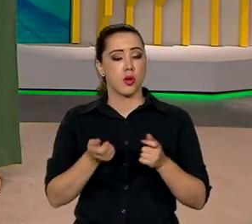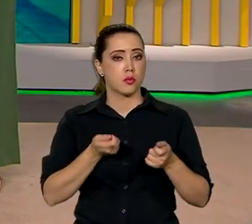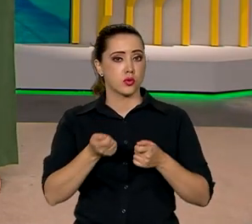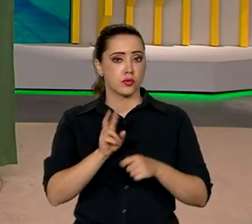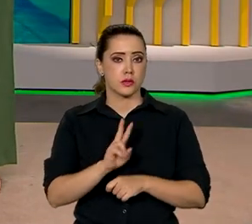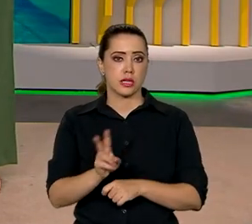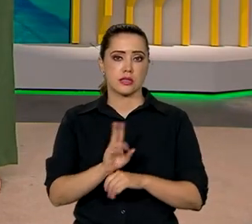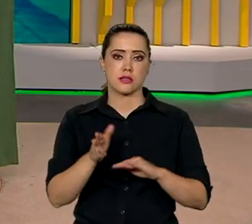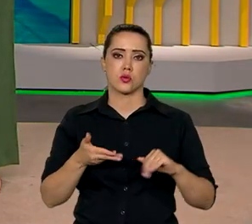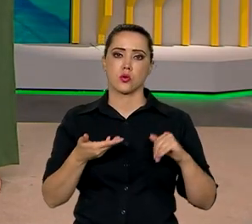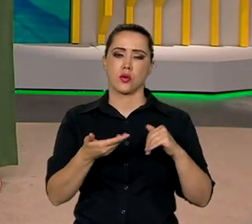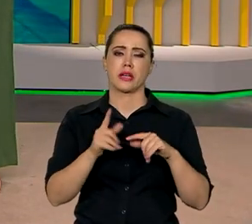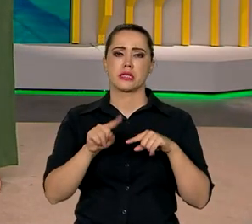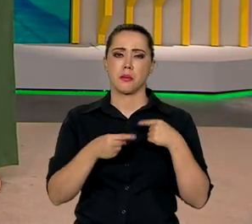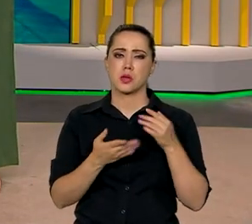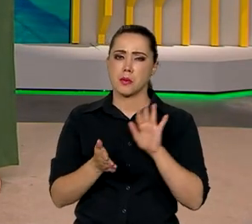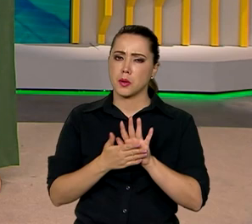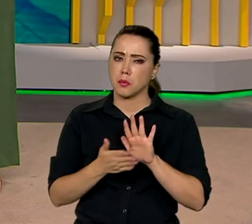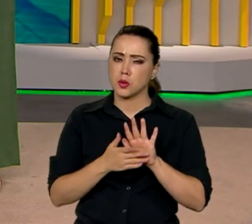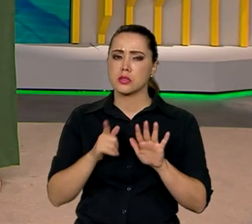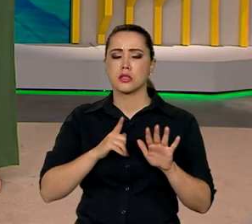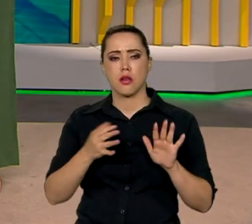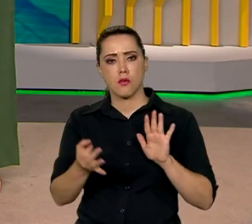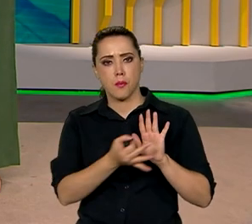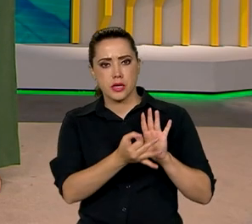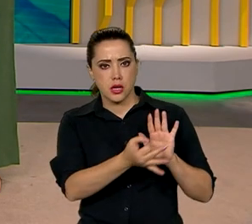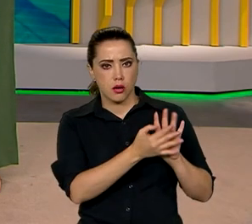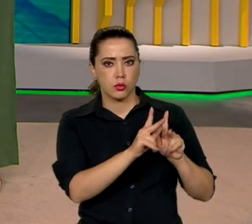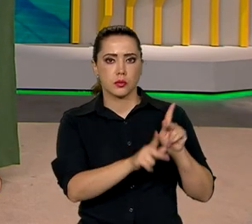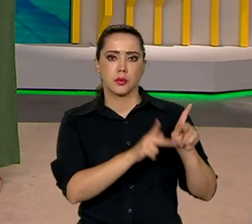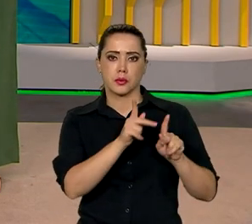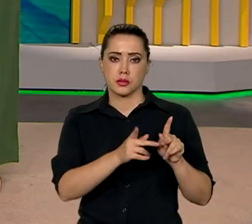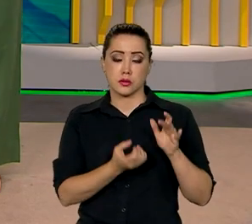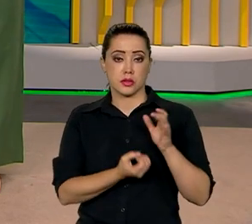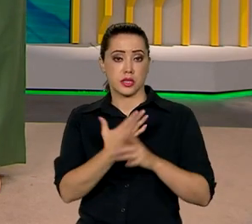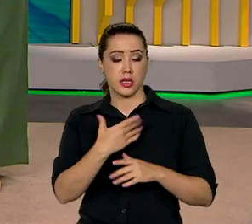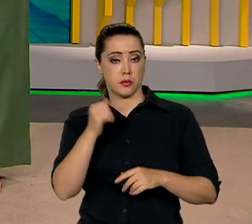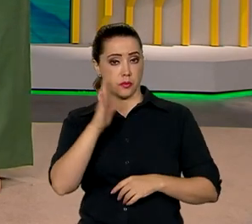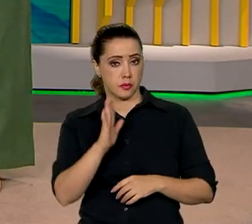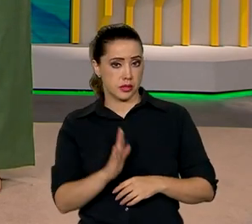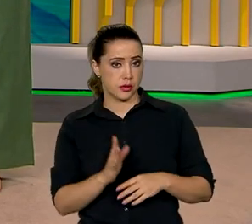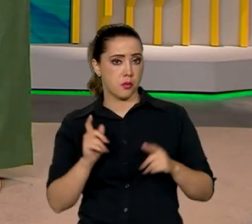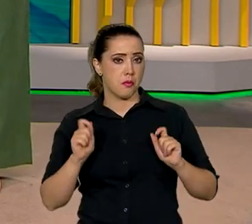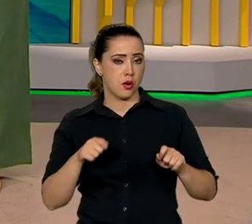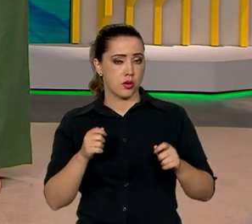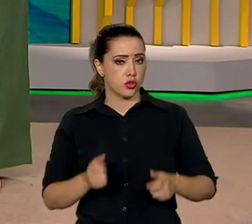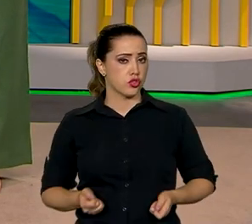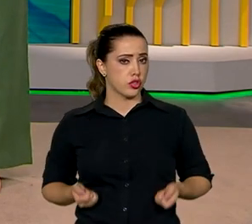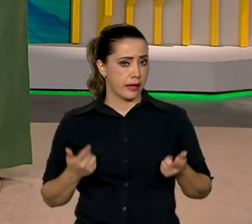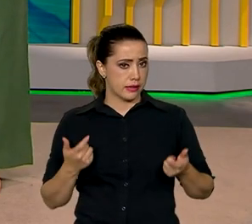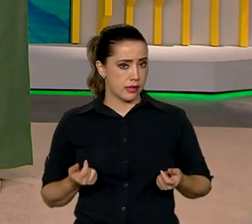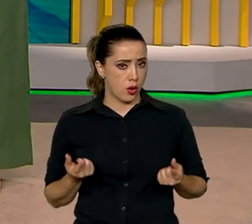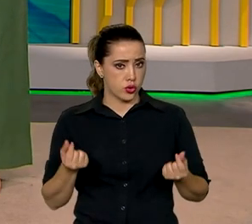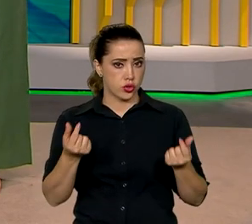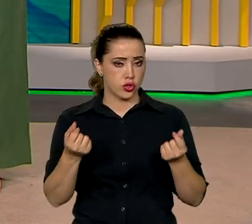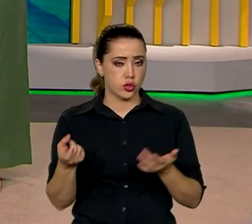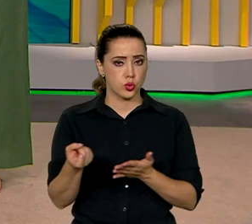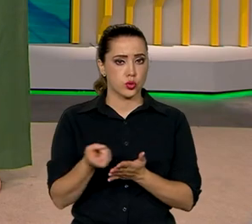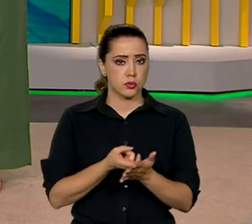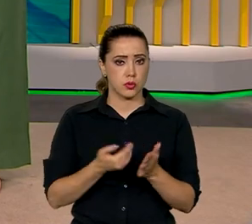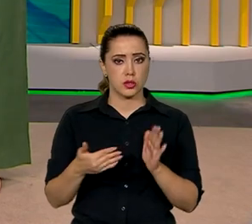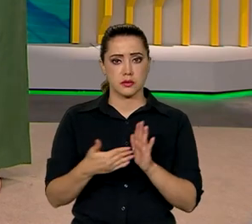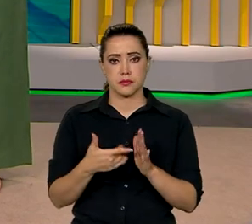do Congresso Nacional. A proposta, que contou com sugestões da população, estabelece como o Brasil deve gastar o dinheiro dos